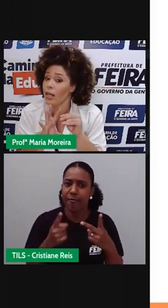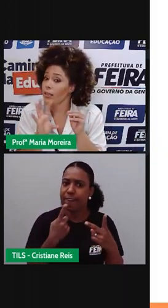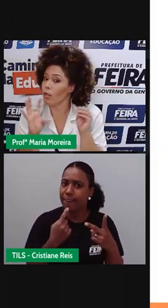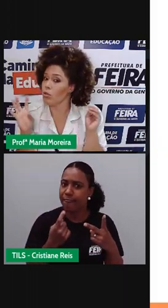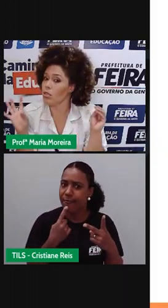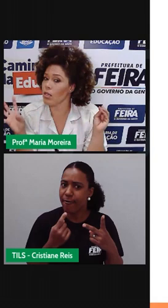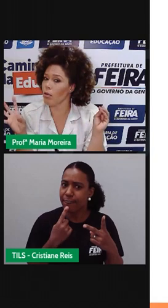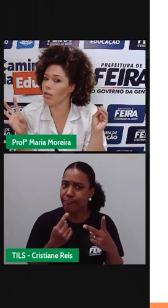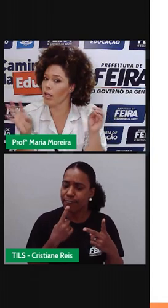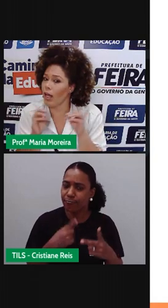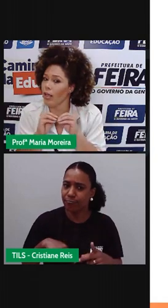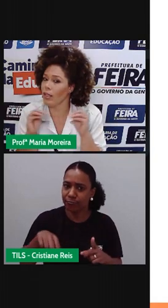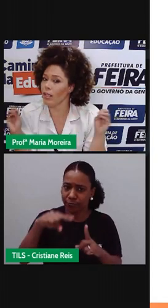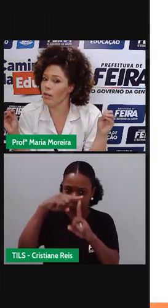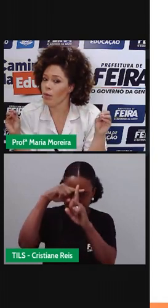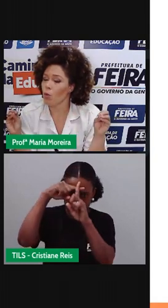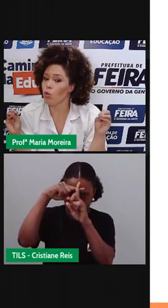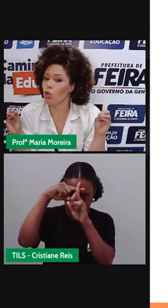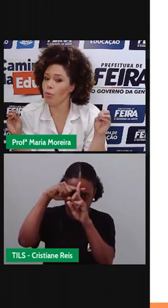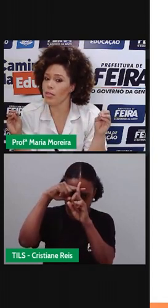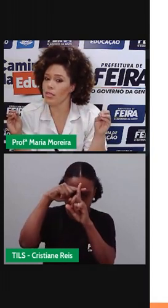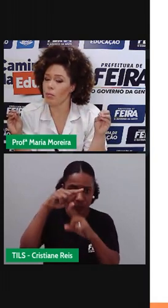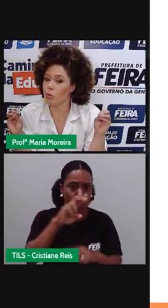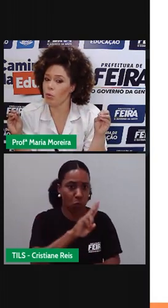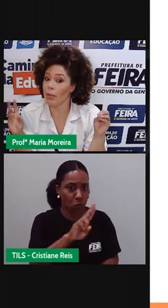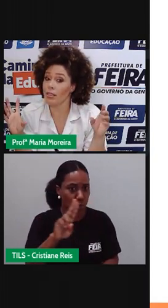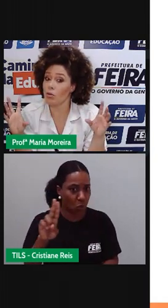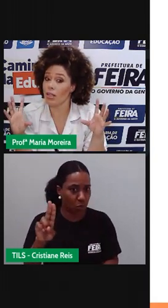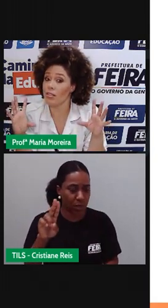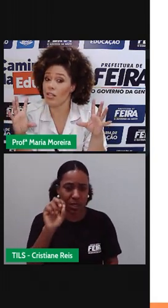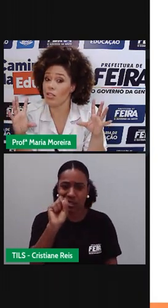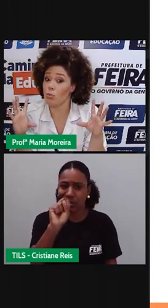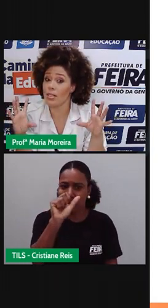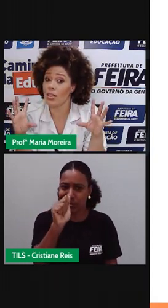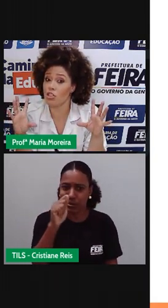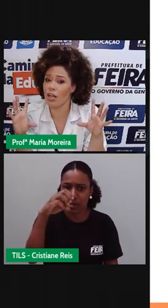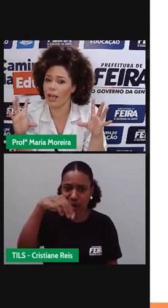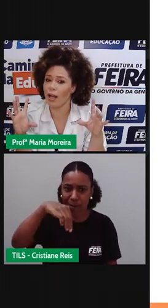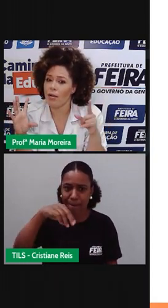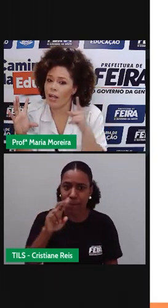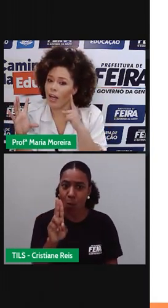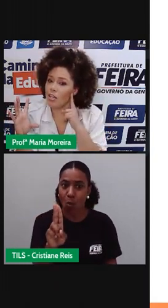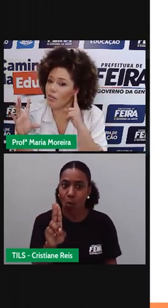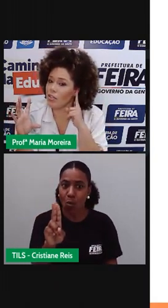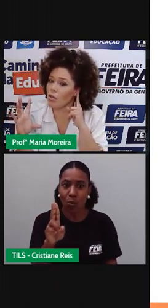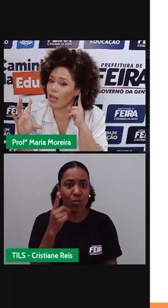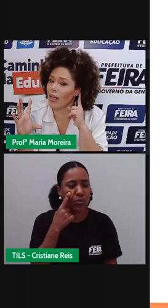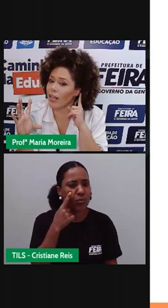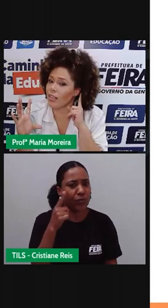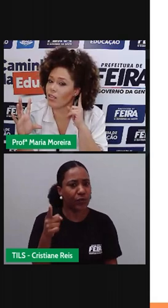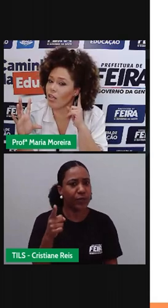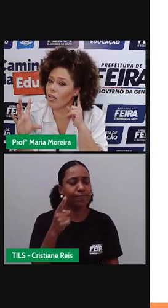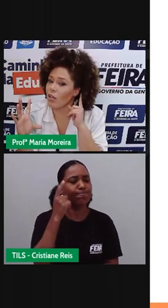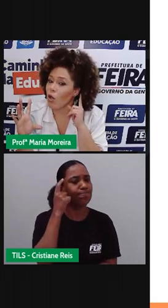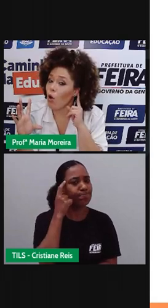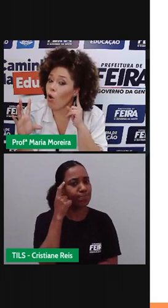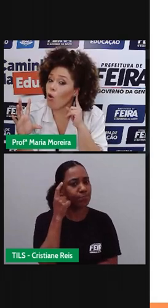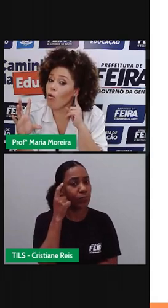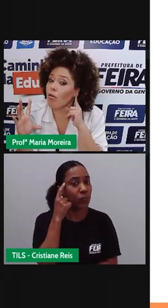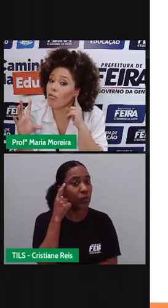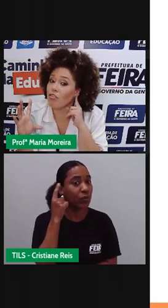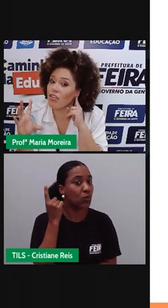Vermelha. Tem um símbolo, tem lá, né? O nome SAMU, mas, às vezes, a gente não precisa nem enxergar. A gente faz só o quê, Cris, ó?